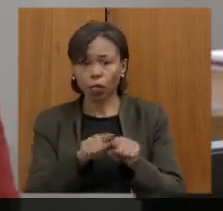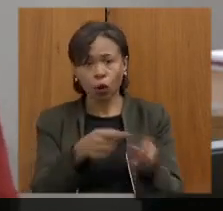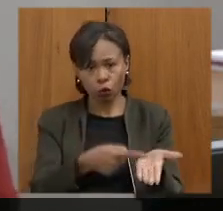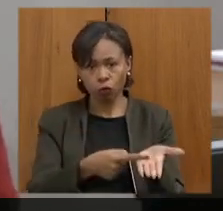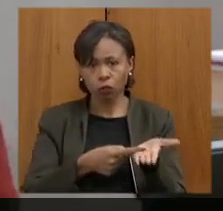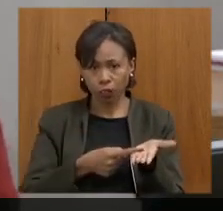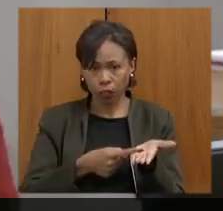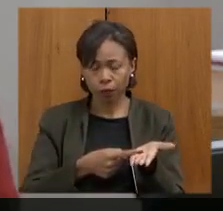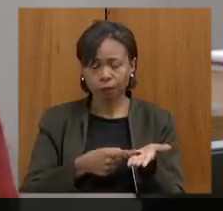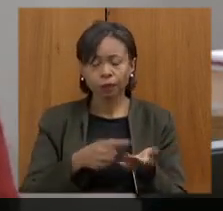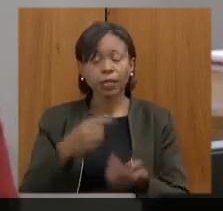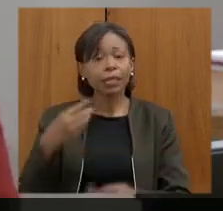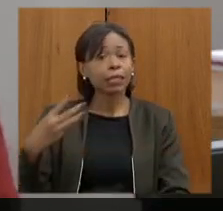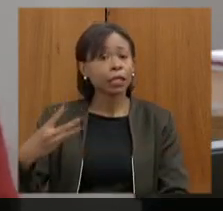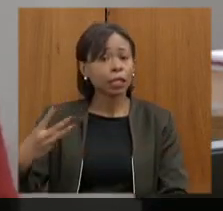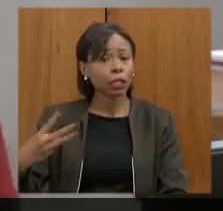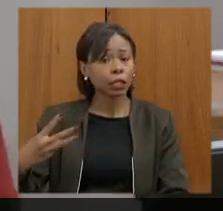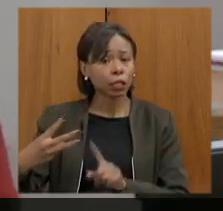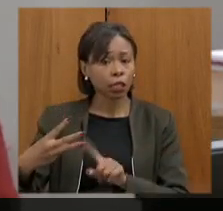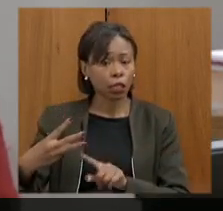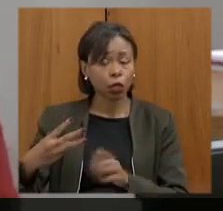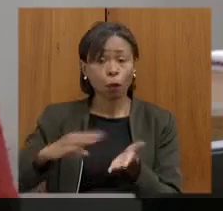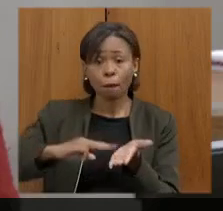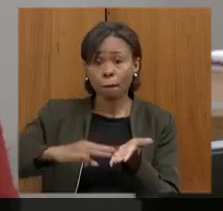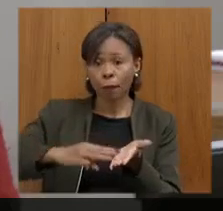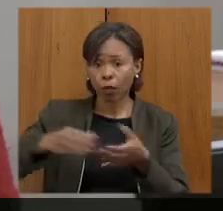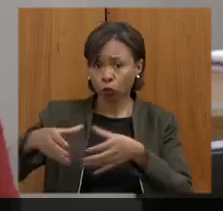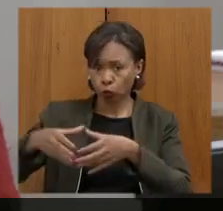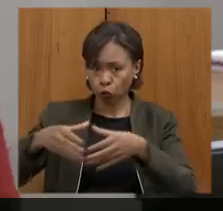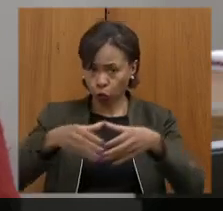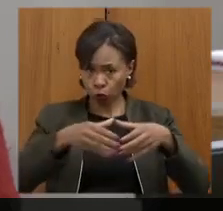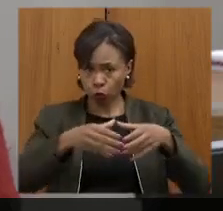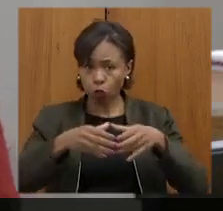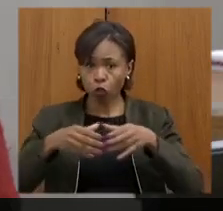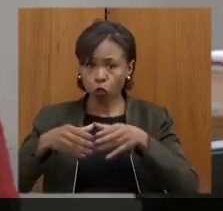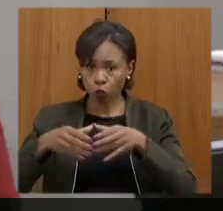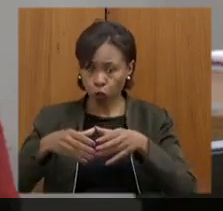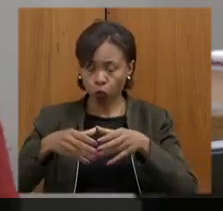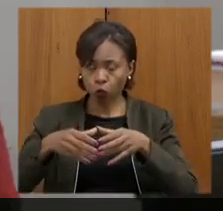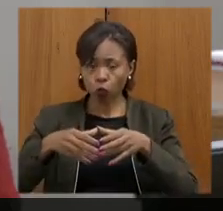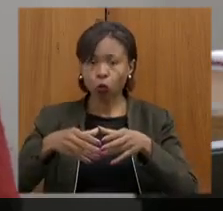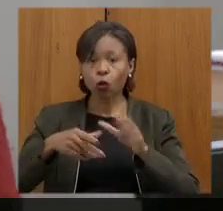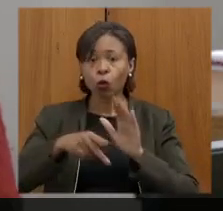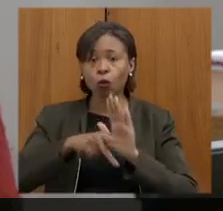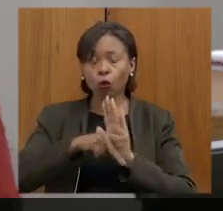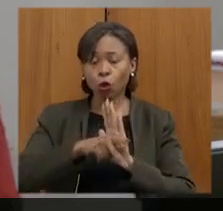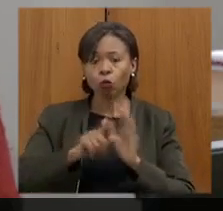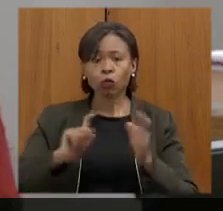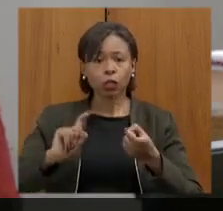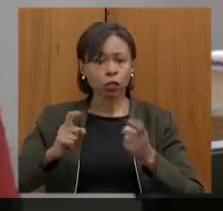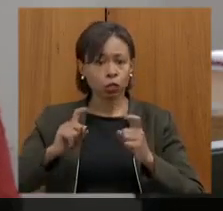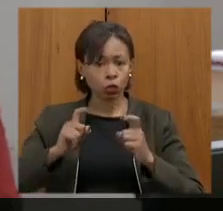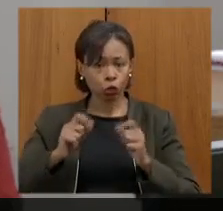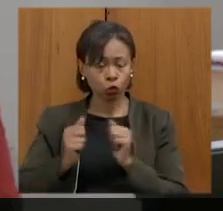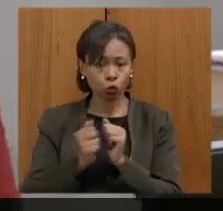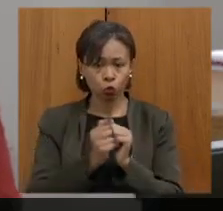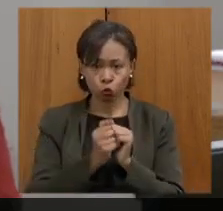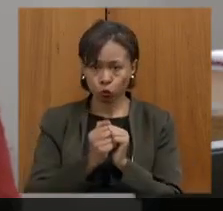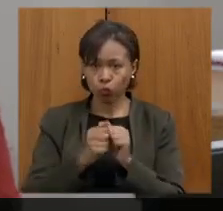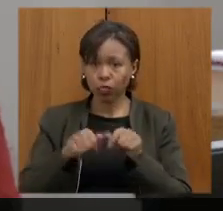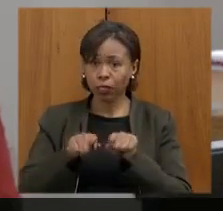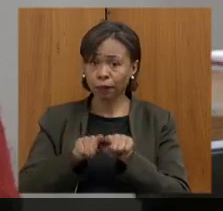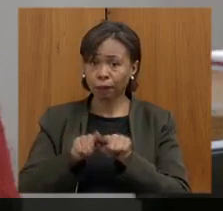Terceiro, membros da comissão, membros das comissões integrantes das reuniões conjuntas e membros das comissões